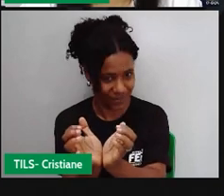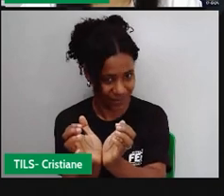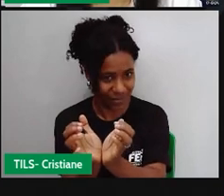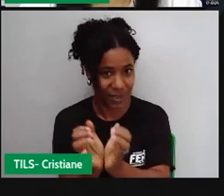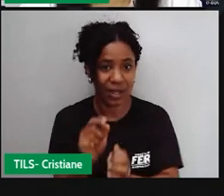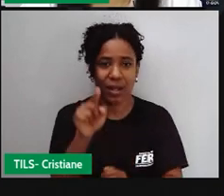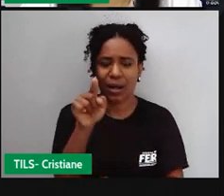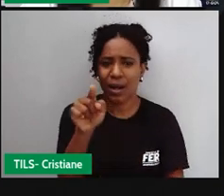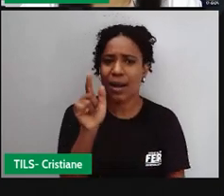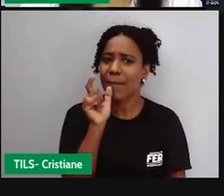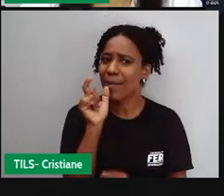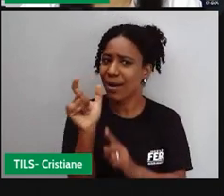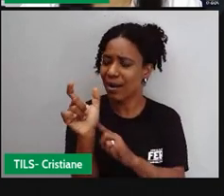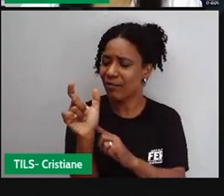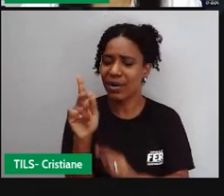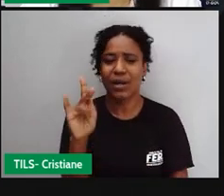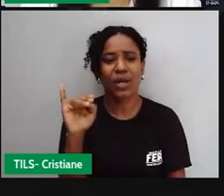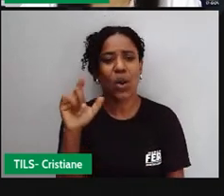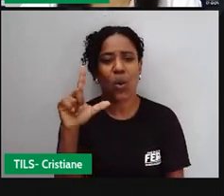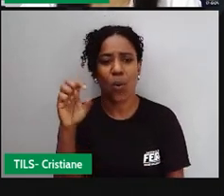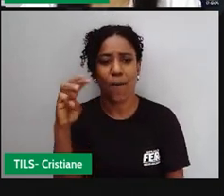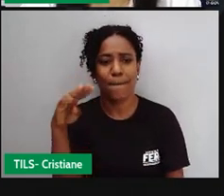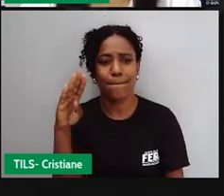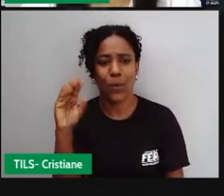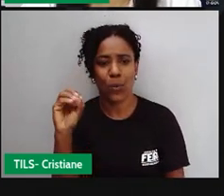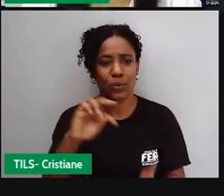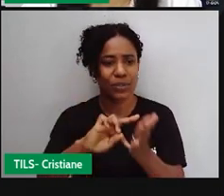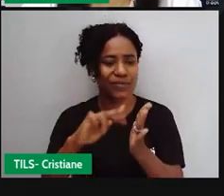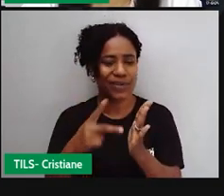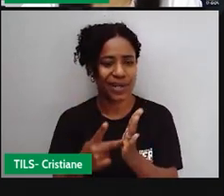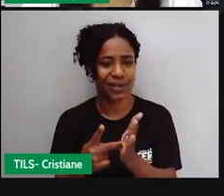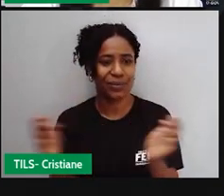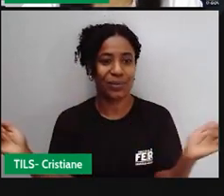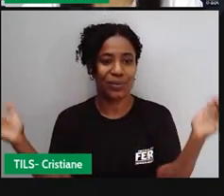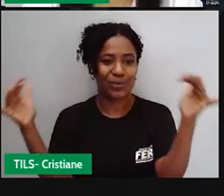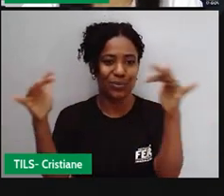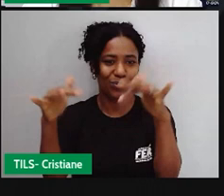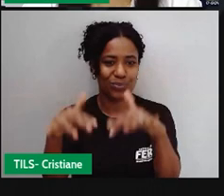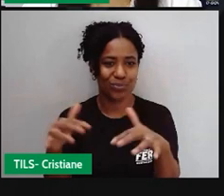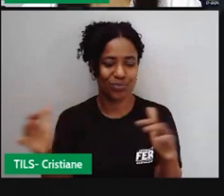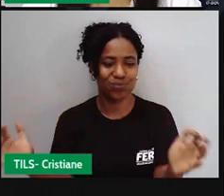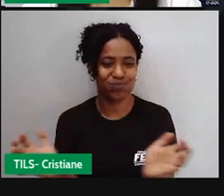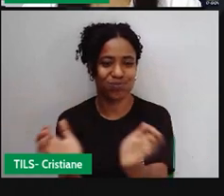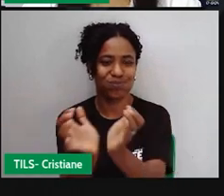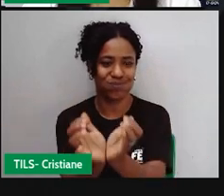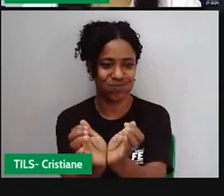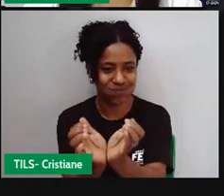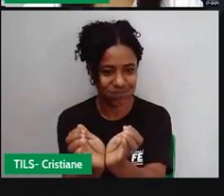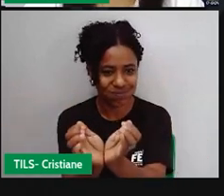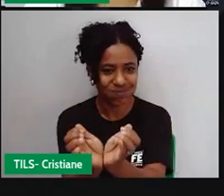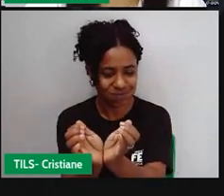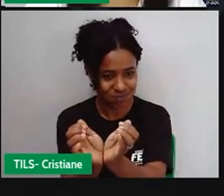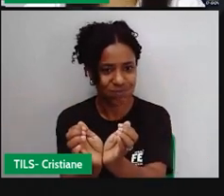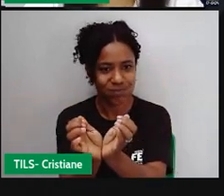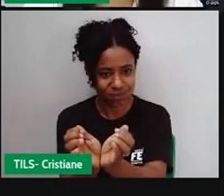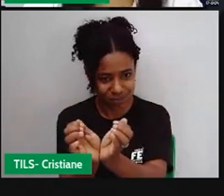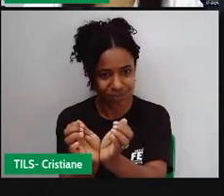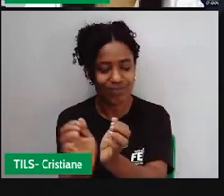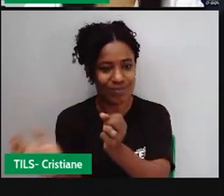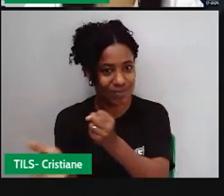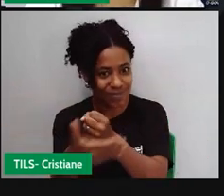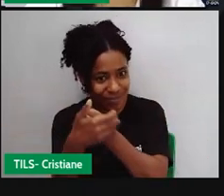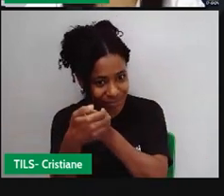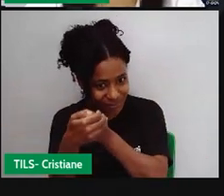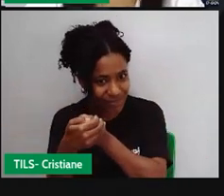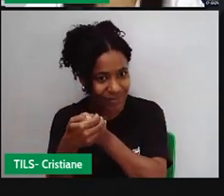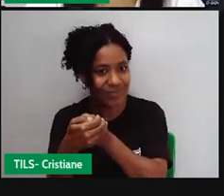E aí, por ser um pouso ou acampamento, mas aí adaptado, porque era um pouso e acampamento diferenciado, né? Porque